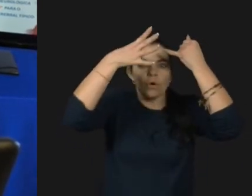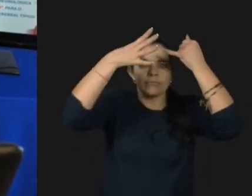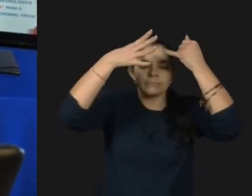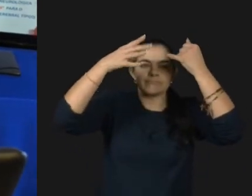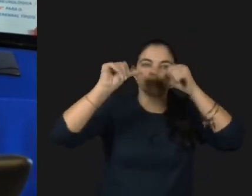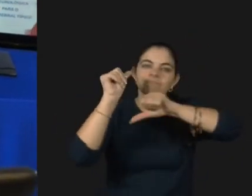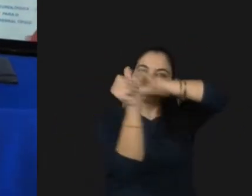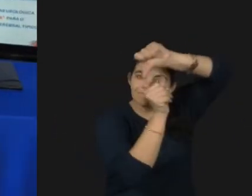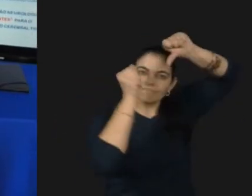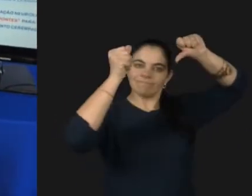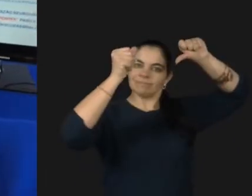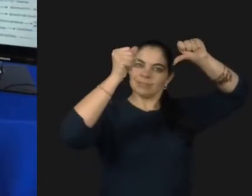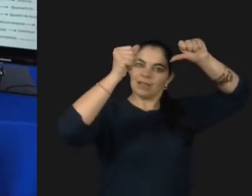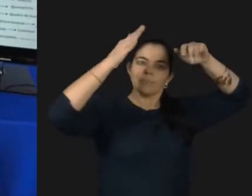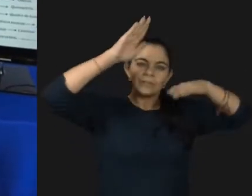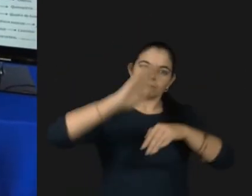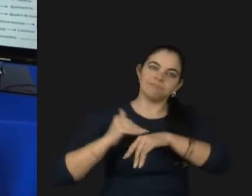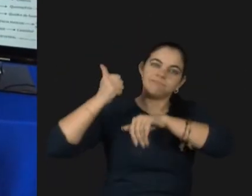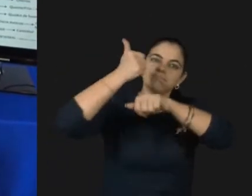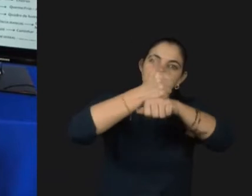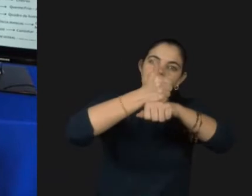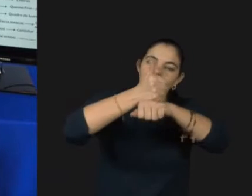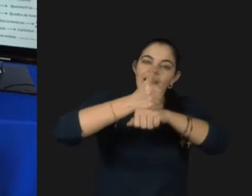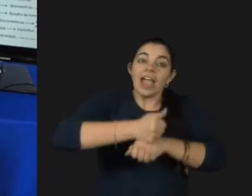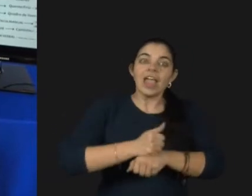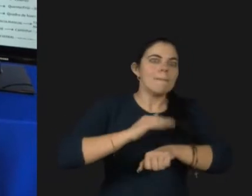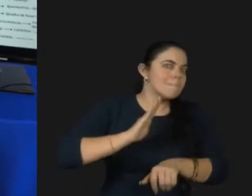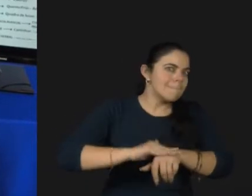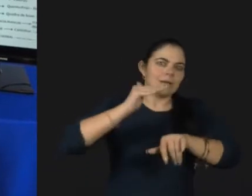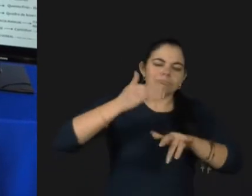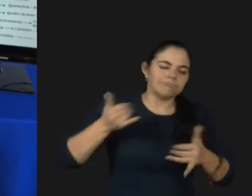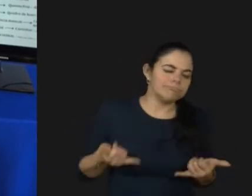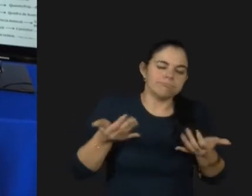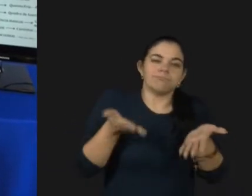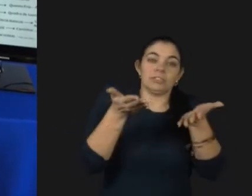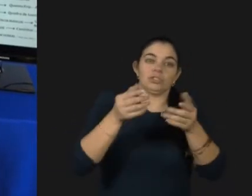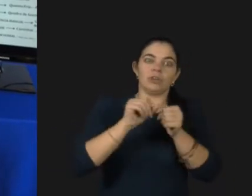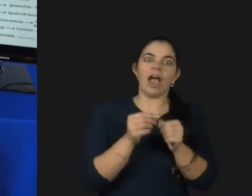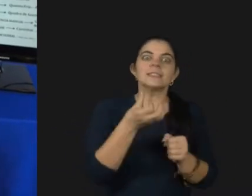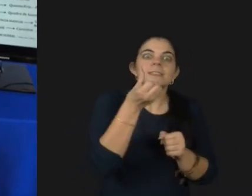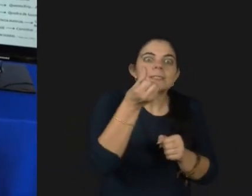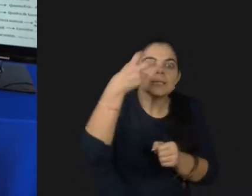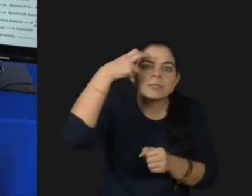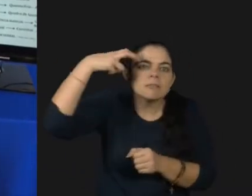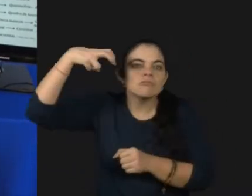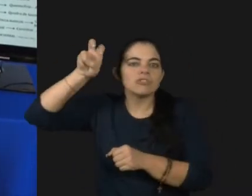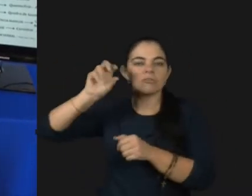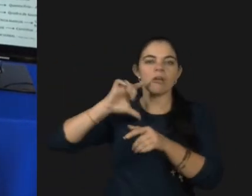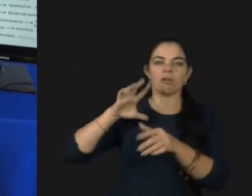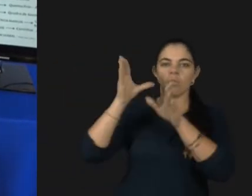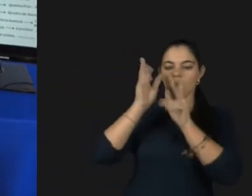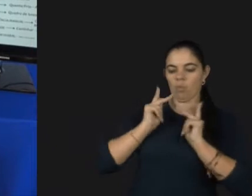novas. Dessa forma, se estimulou as seis inteligências que todo ser humano tem, mas em mim